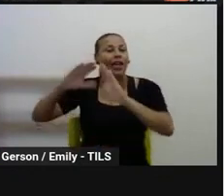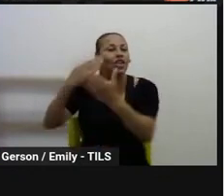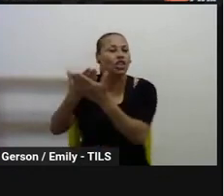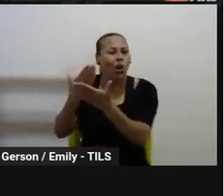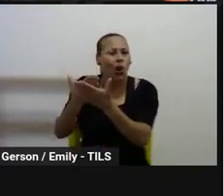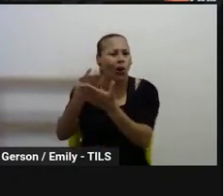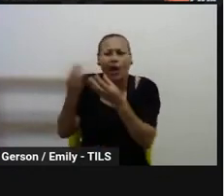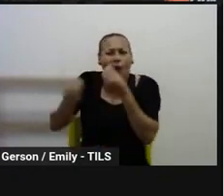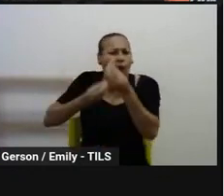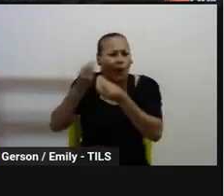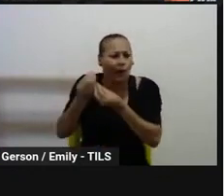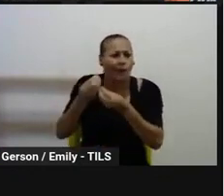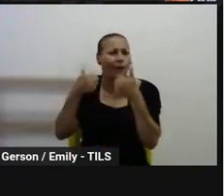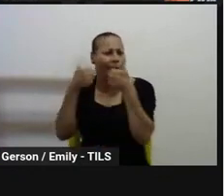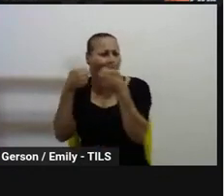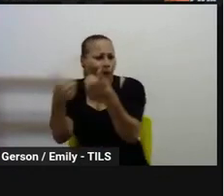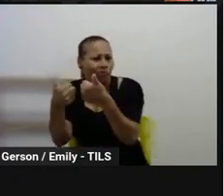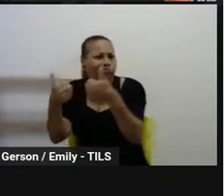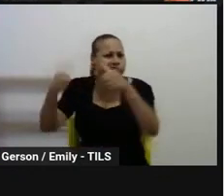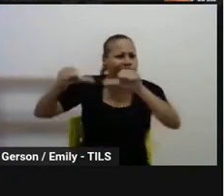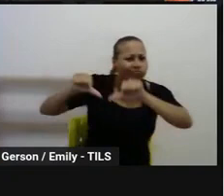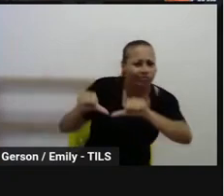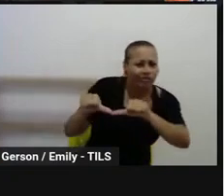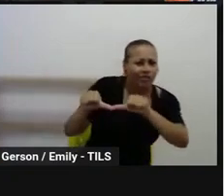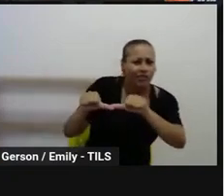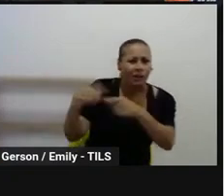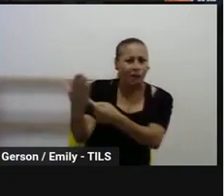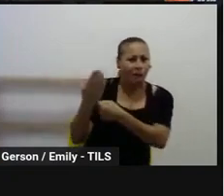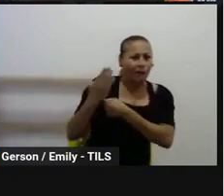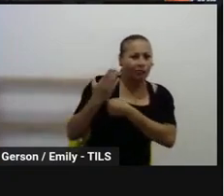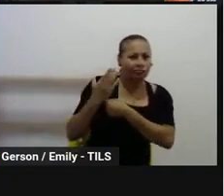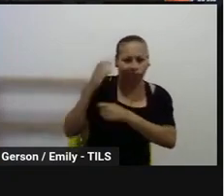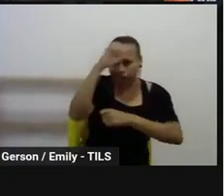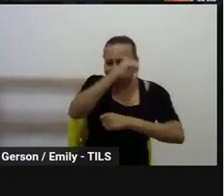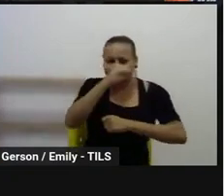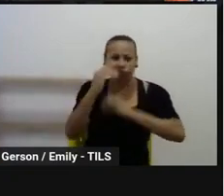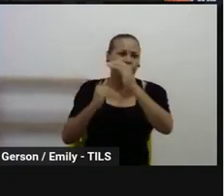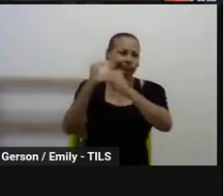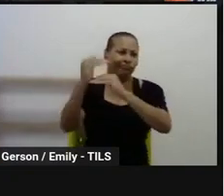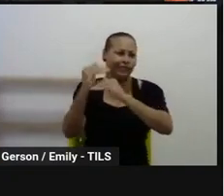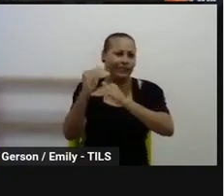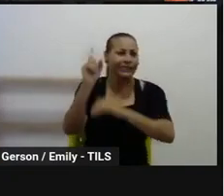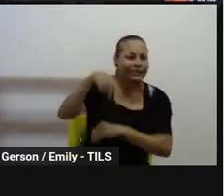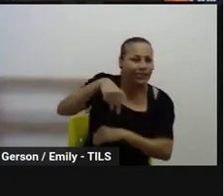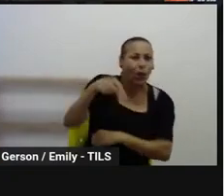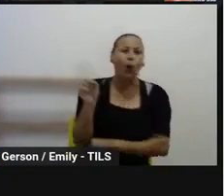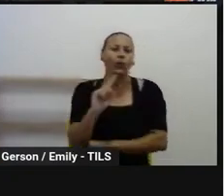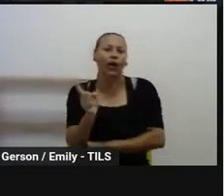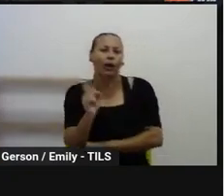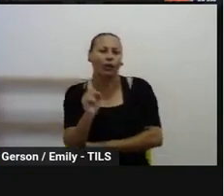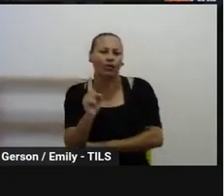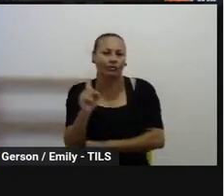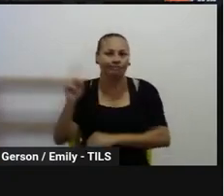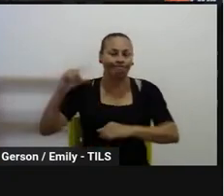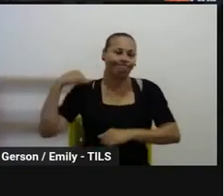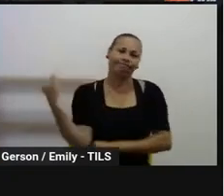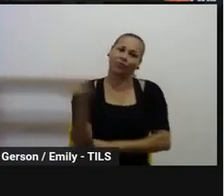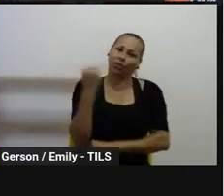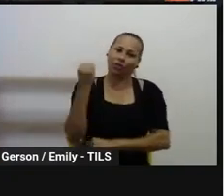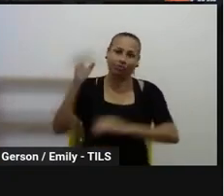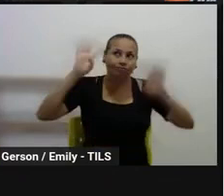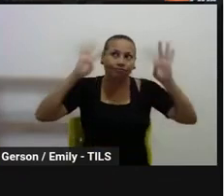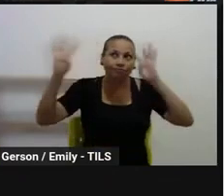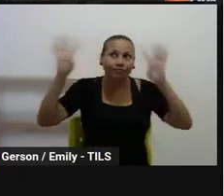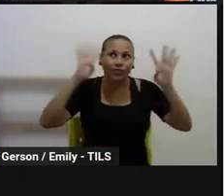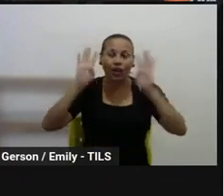singulares desse ser humano. Então, a gente entende a importância em estarmos